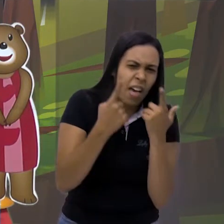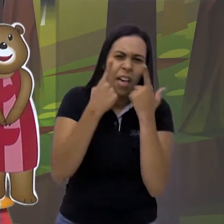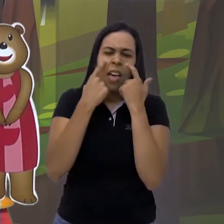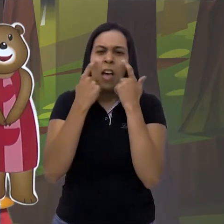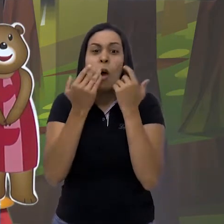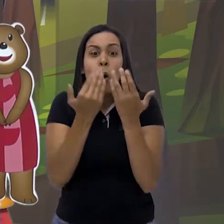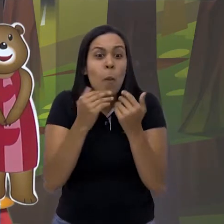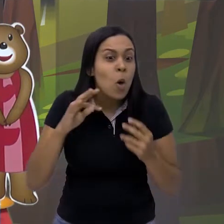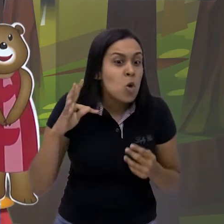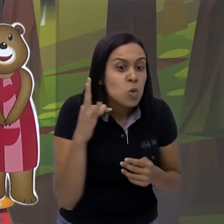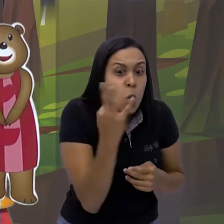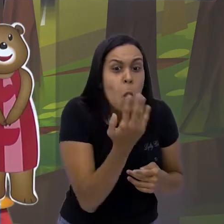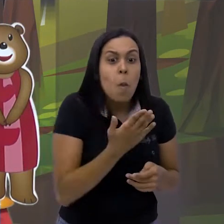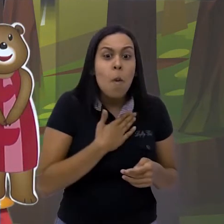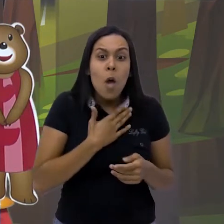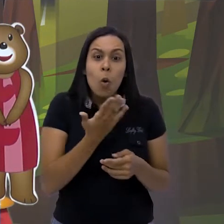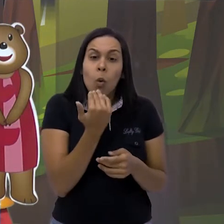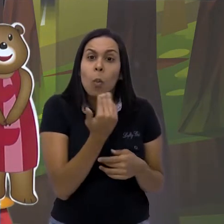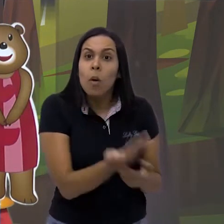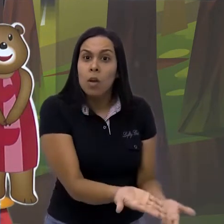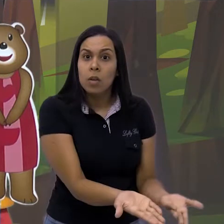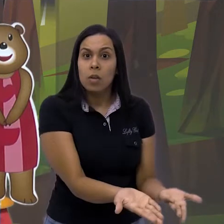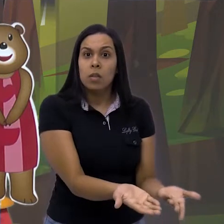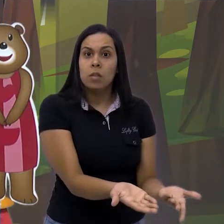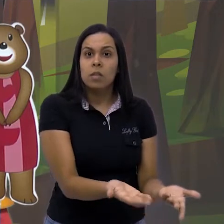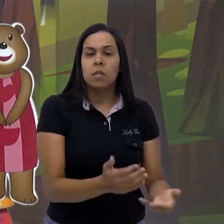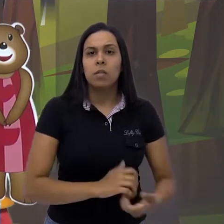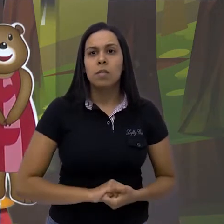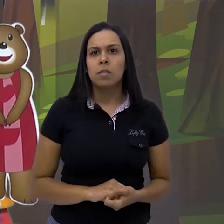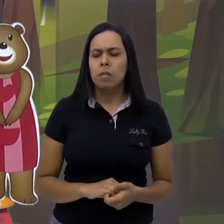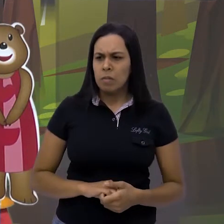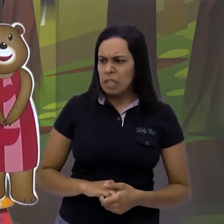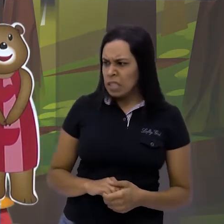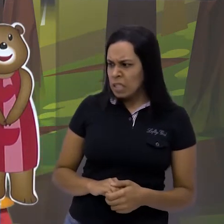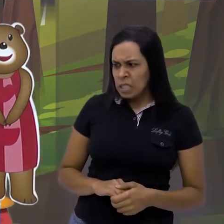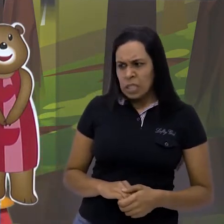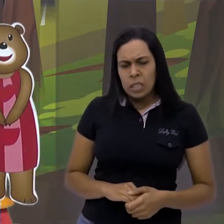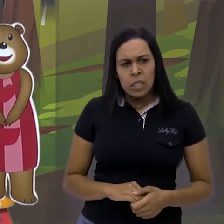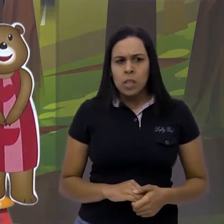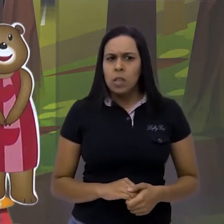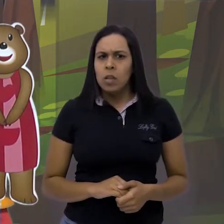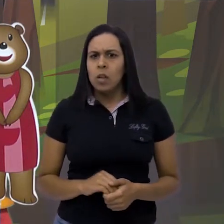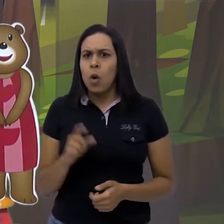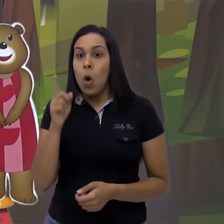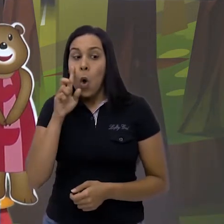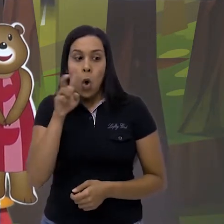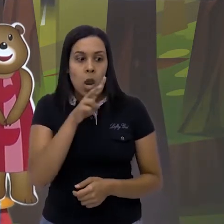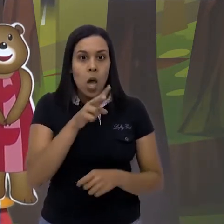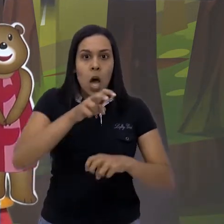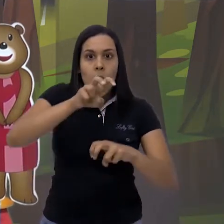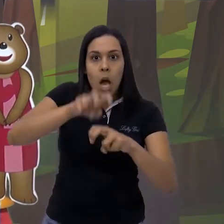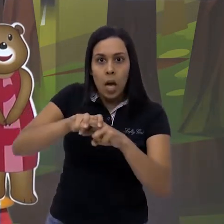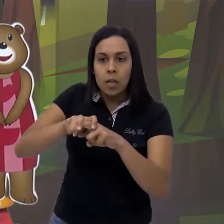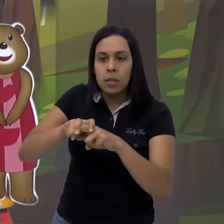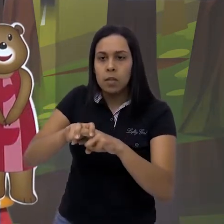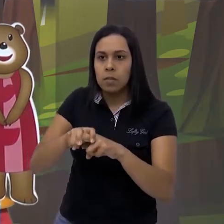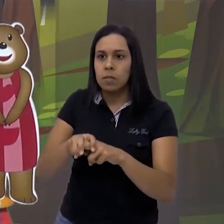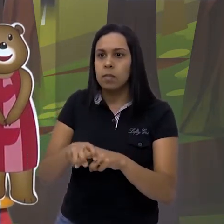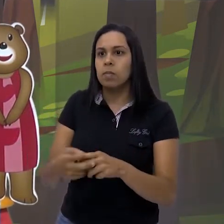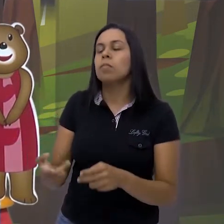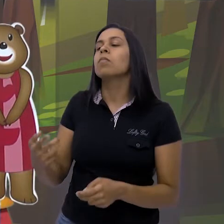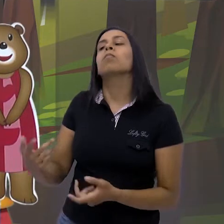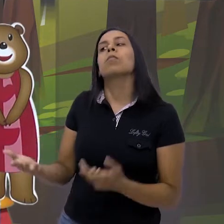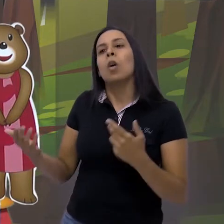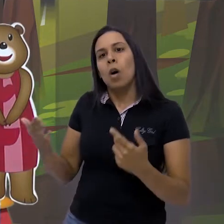Comeram todo o meu mingau. E eles, achando aquilo tudo estranho, foram olhar as cadeiras. O papai disse,